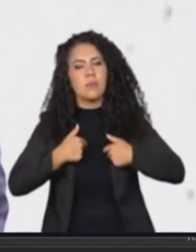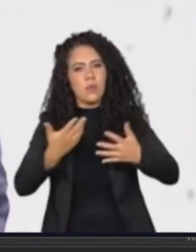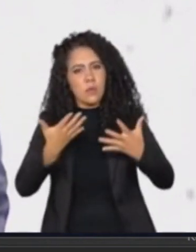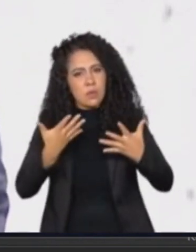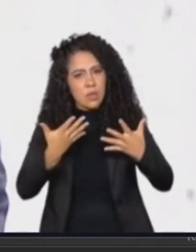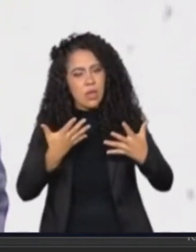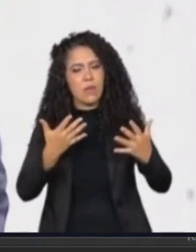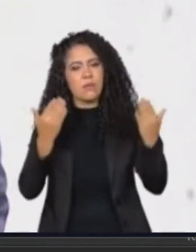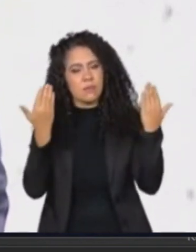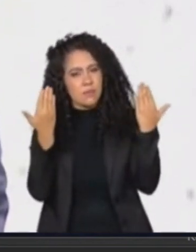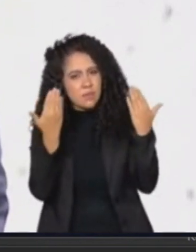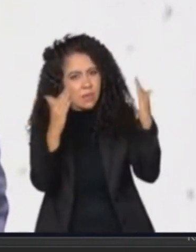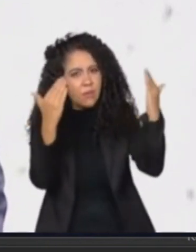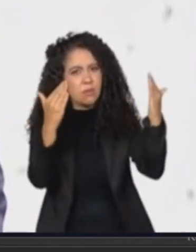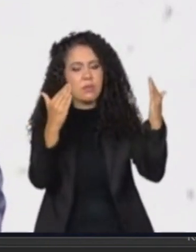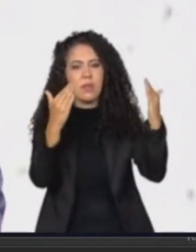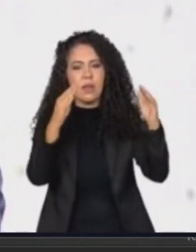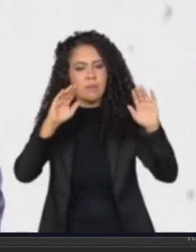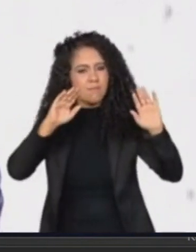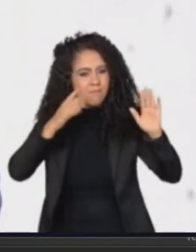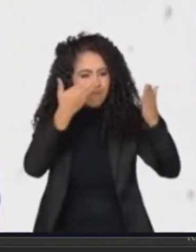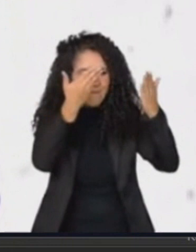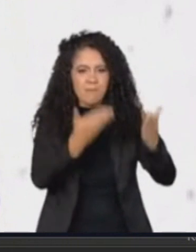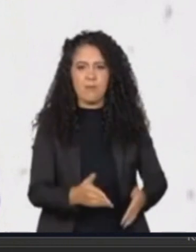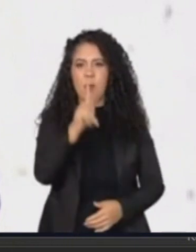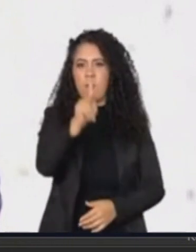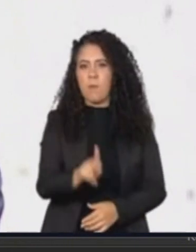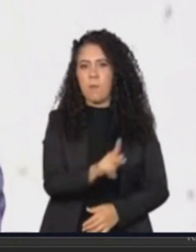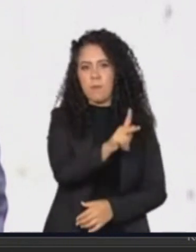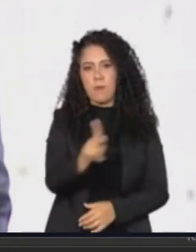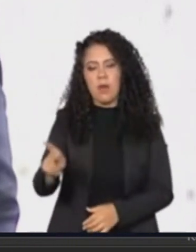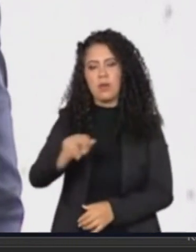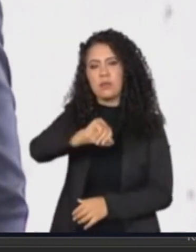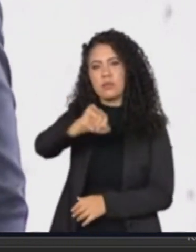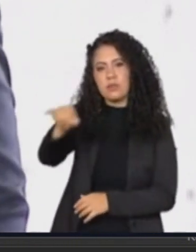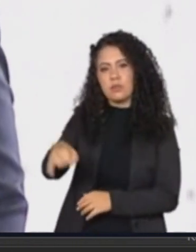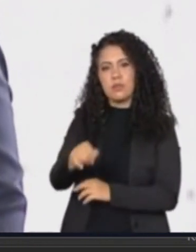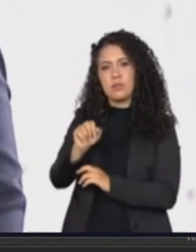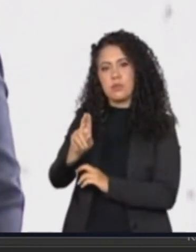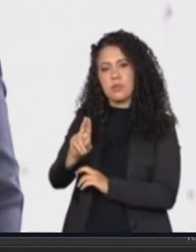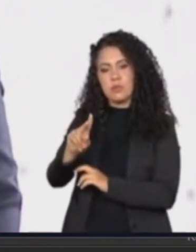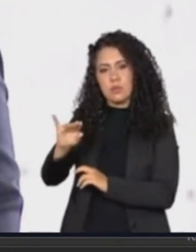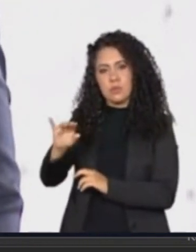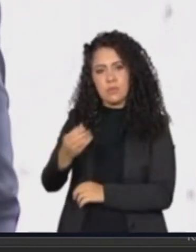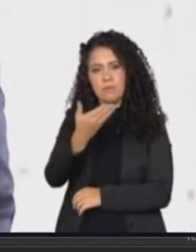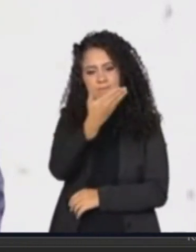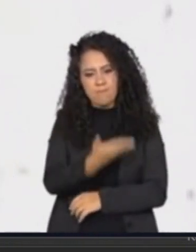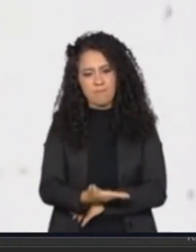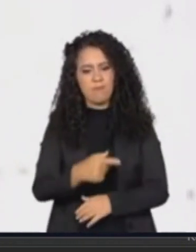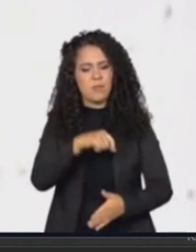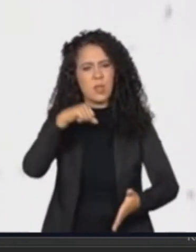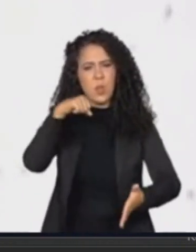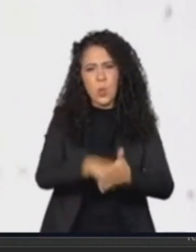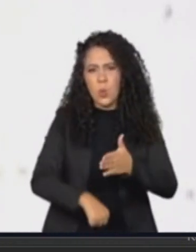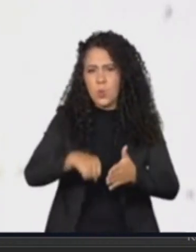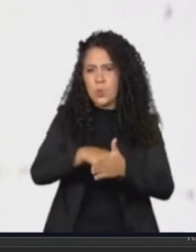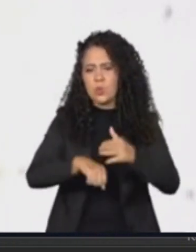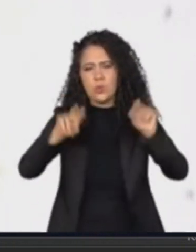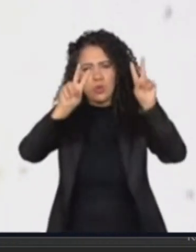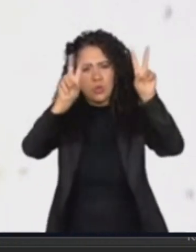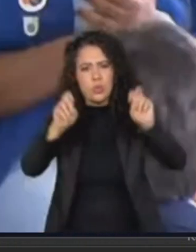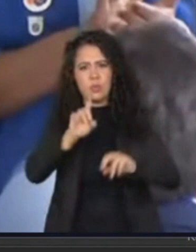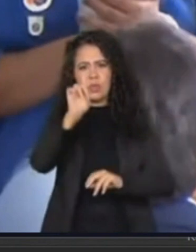efusivamente o padre Júlio Lancelotti. O padre Júlio Lancelotti, esse incansável lutador dos direitos humanos,